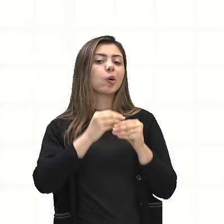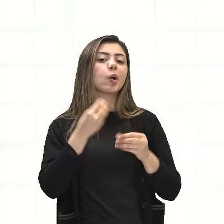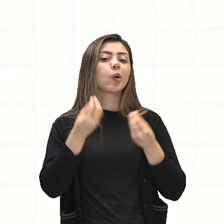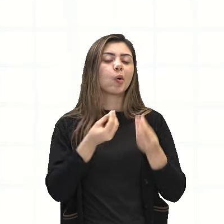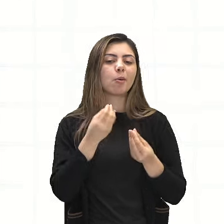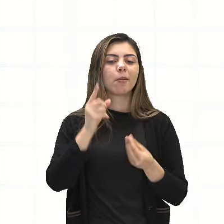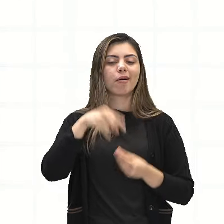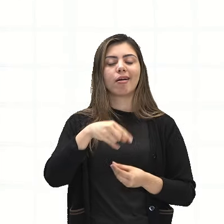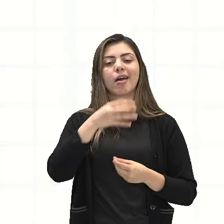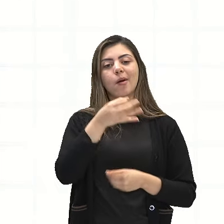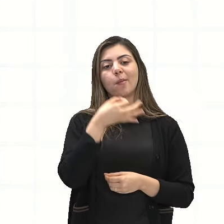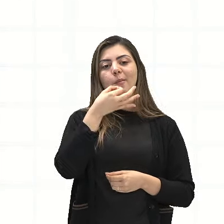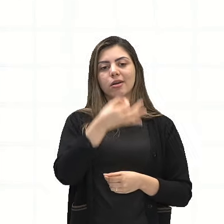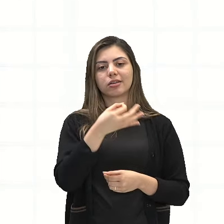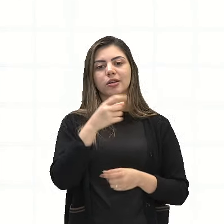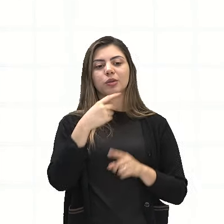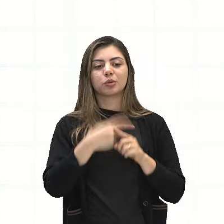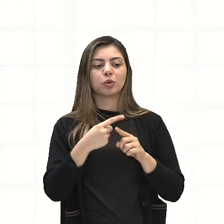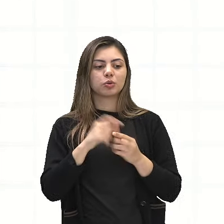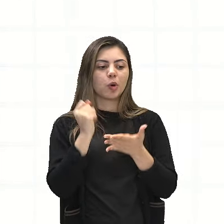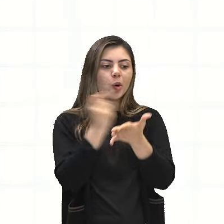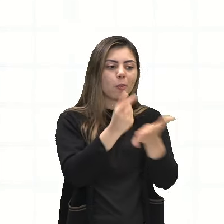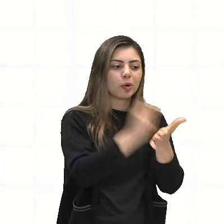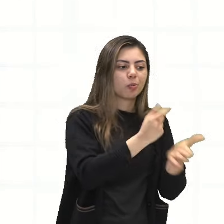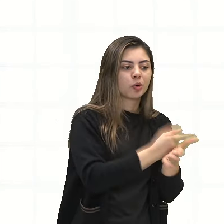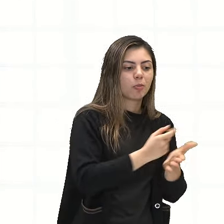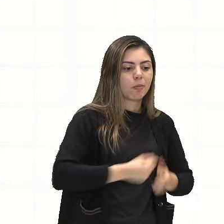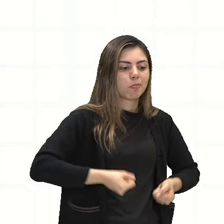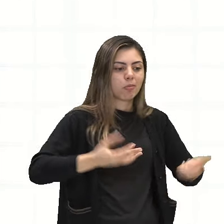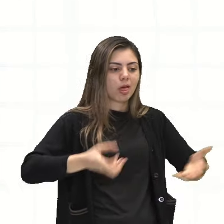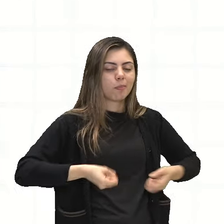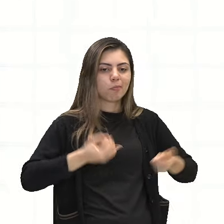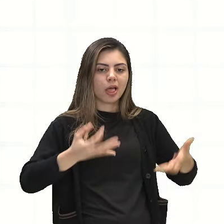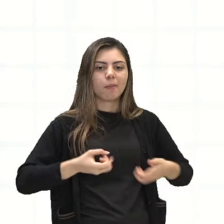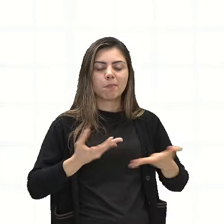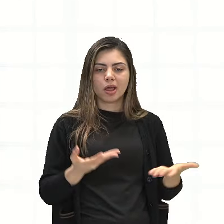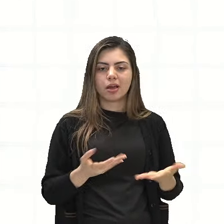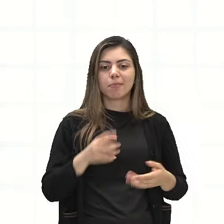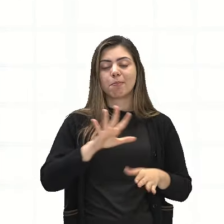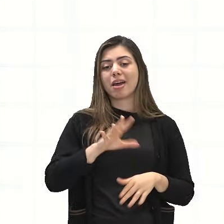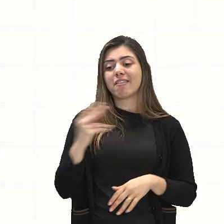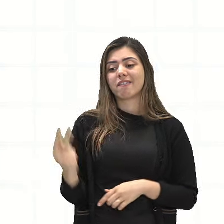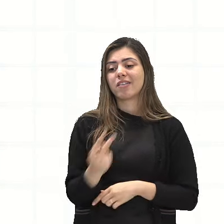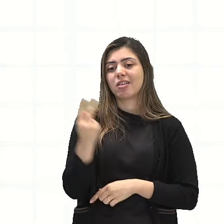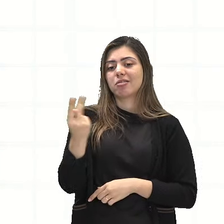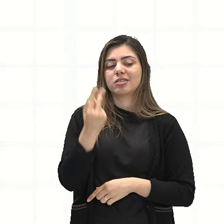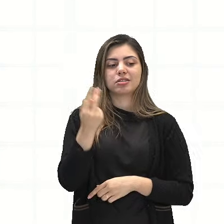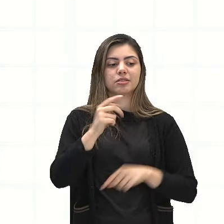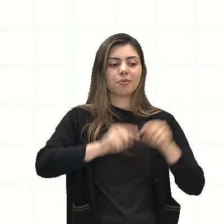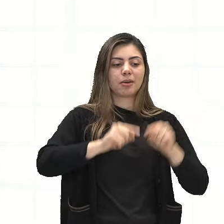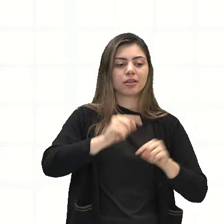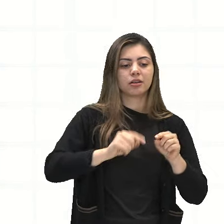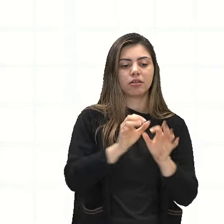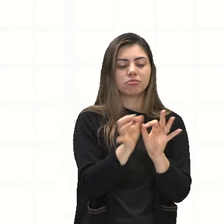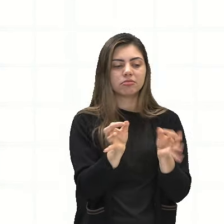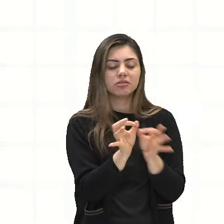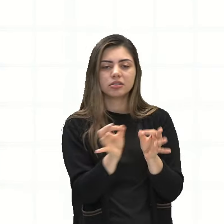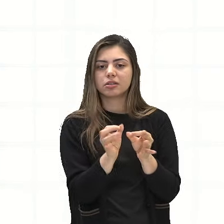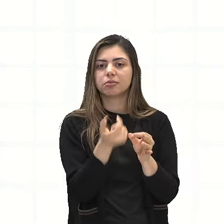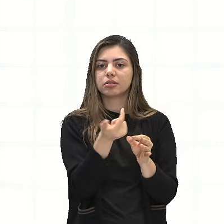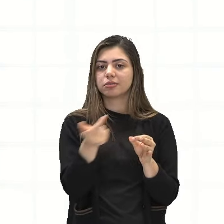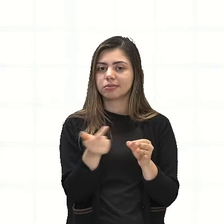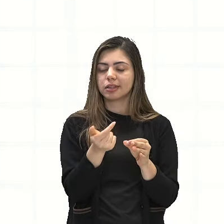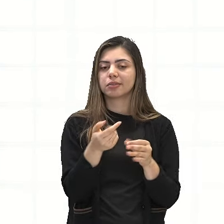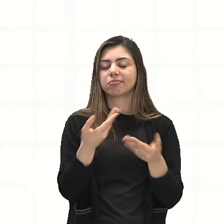crítica ao consumismo desenfreado e a falta de valorização das coisas simples da vida.